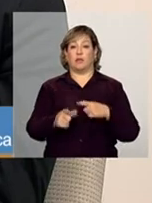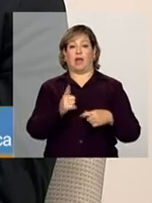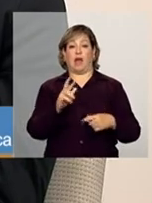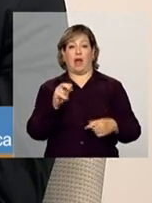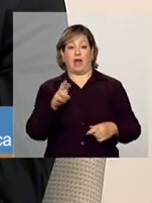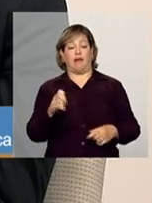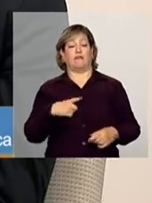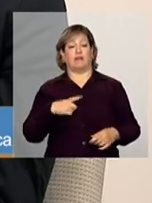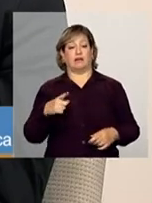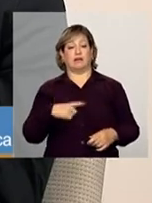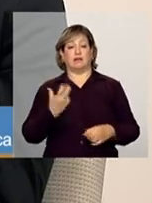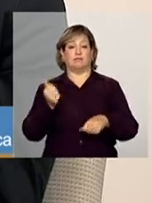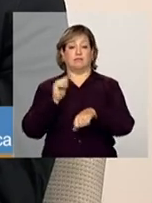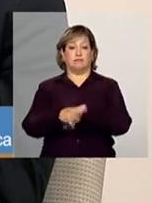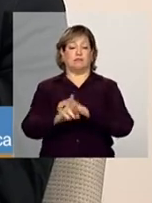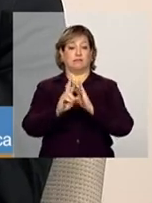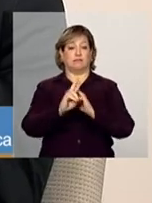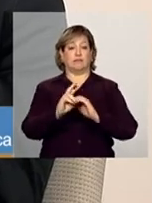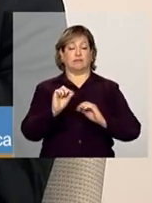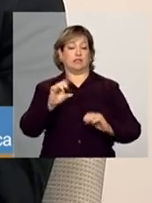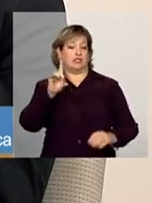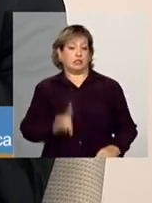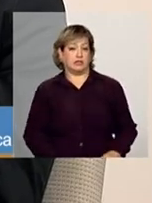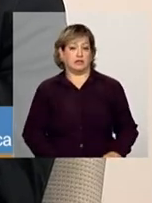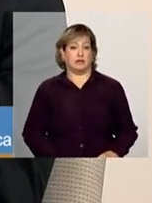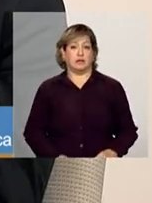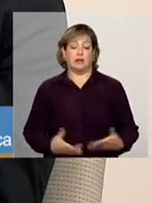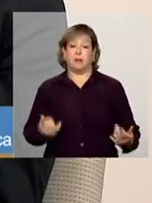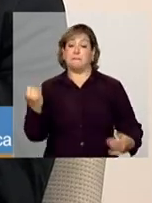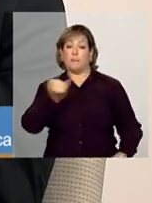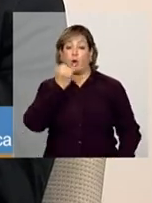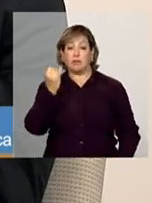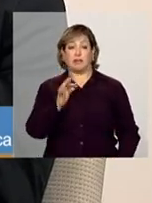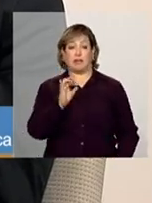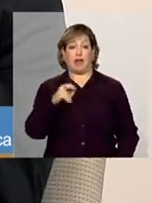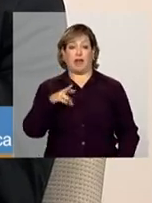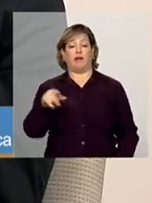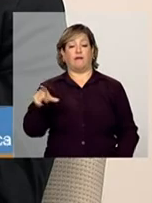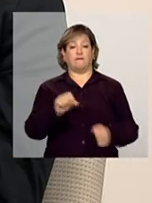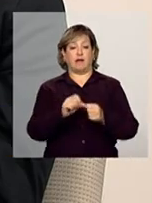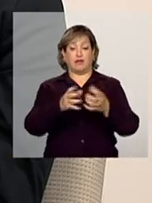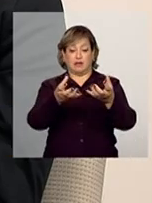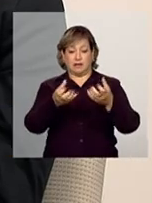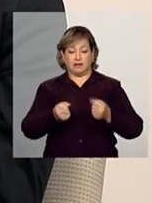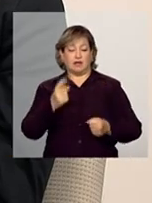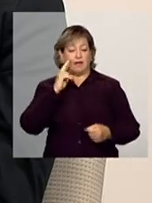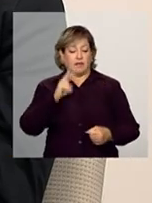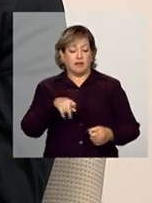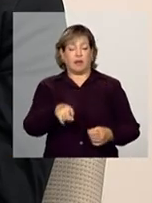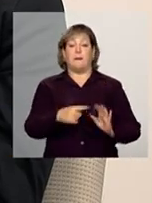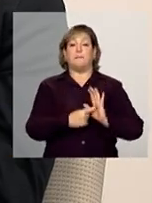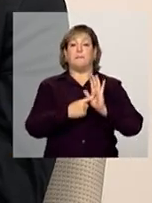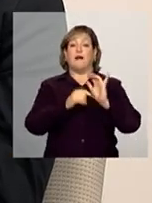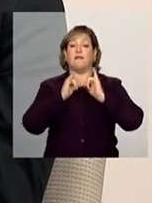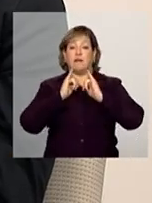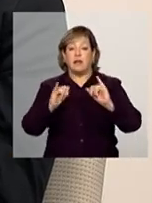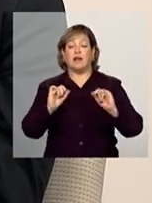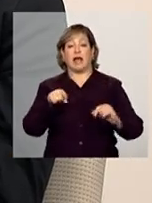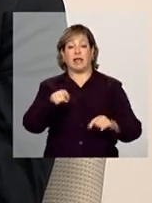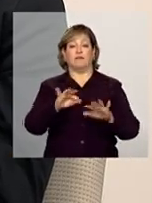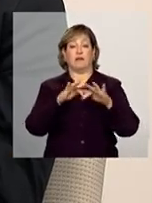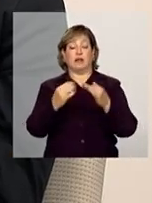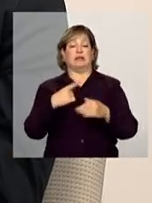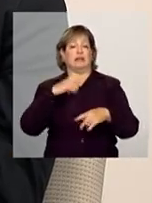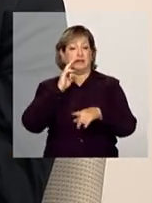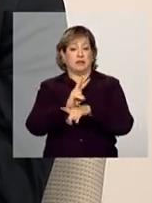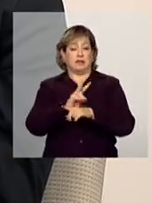violência. Nesse sentido, é importante que o técnico que faz o primeiro atendimento já sinalize que essa família está em acompanhamento, faça o registro